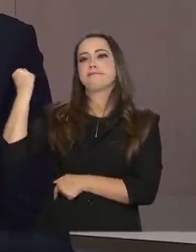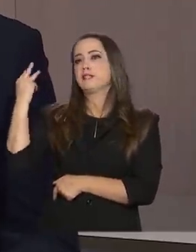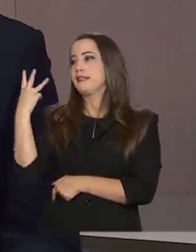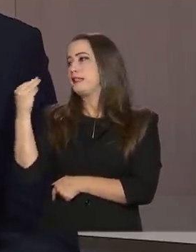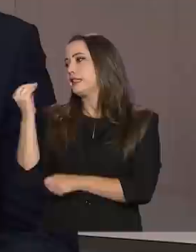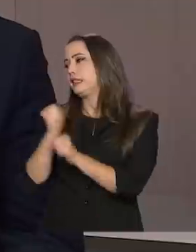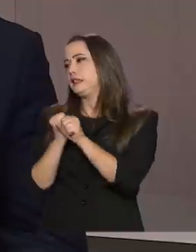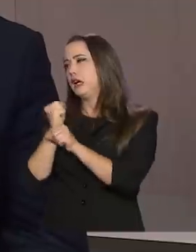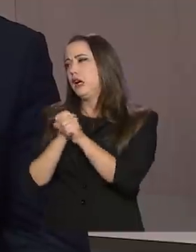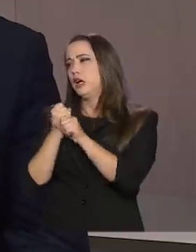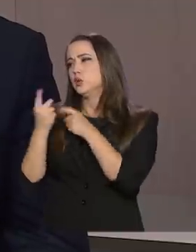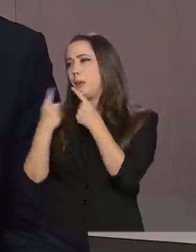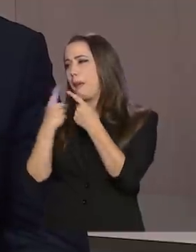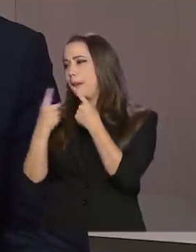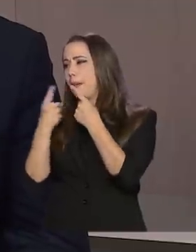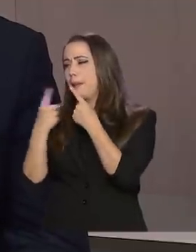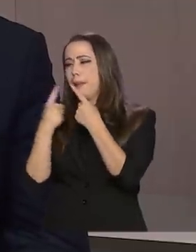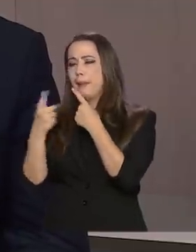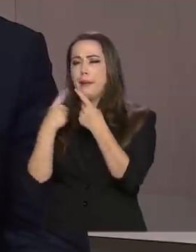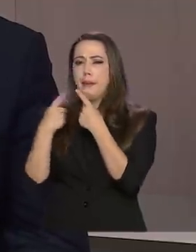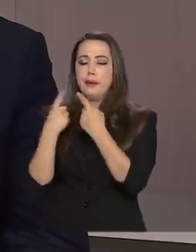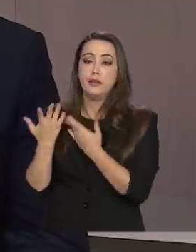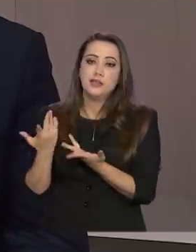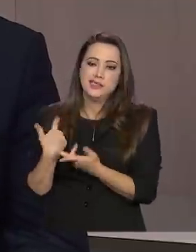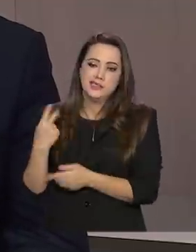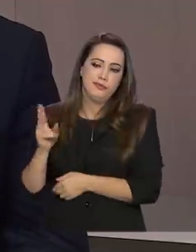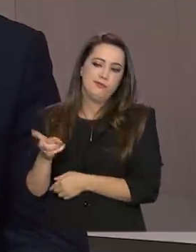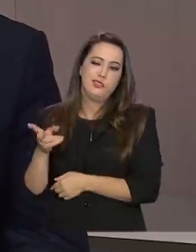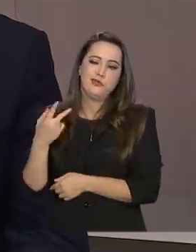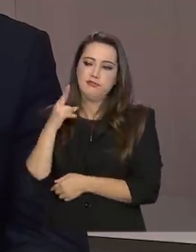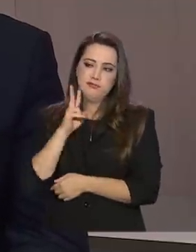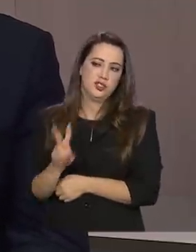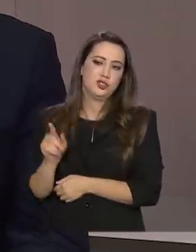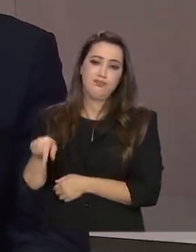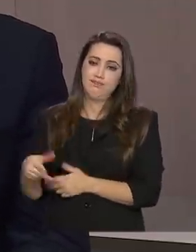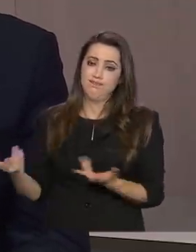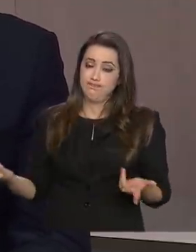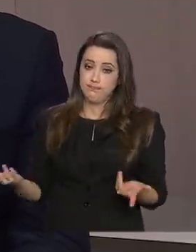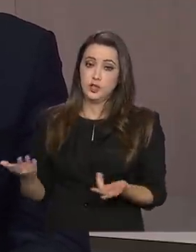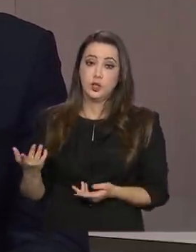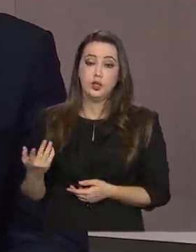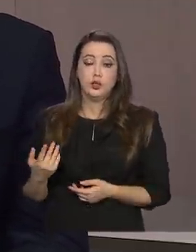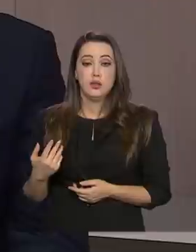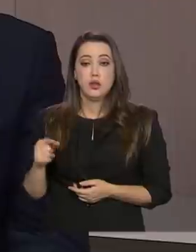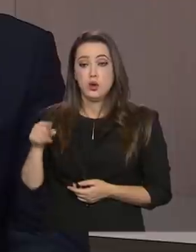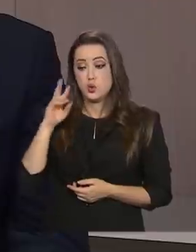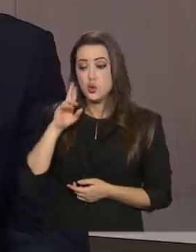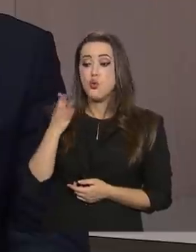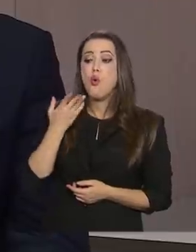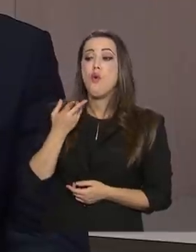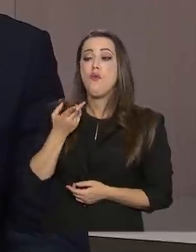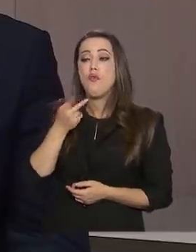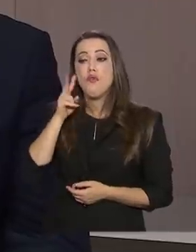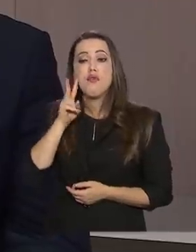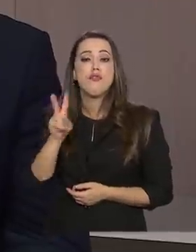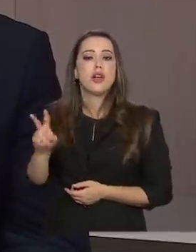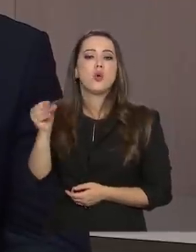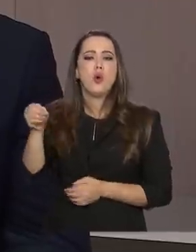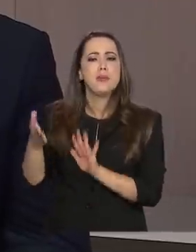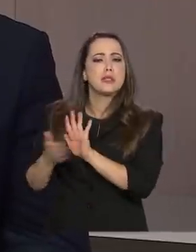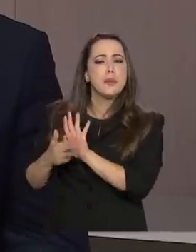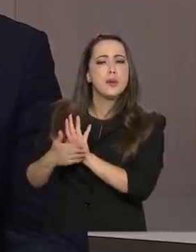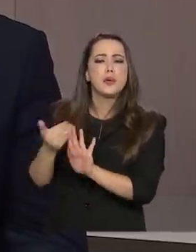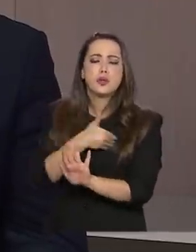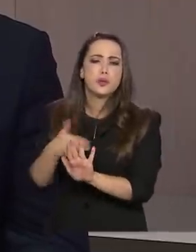né? Eu vejo muitos colegas jornalistas comentarem isso aqui. Como é que o senhor vê essa proposta do governo